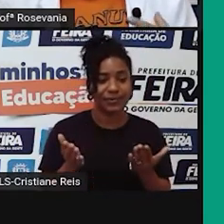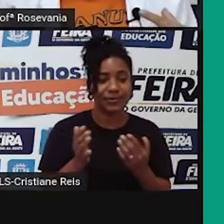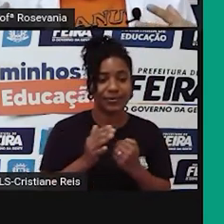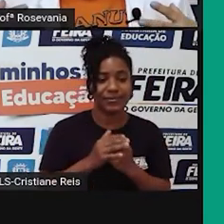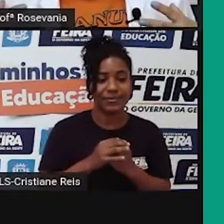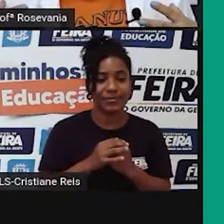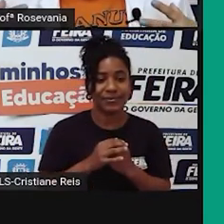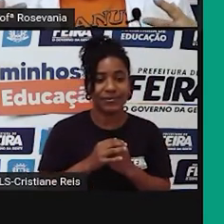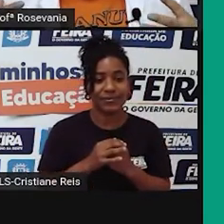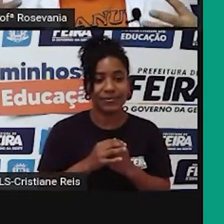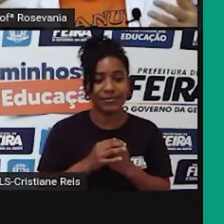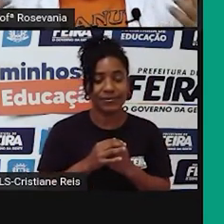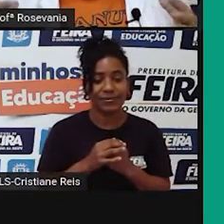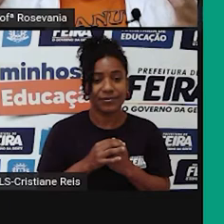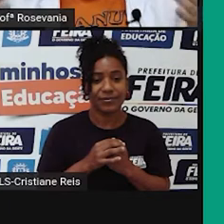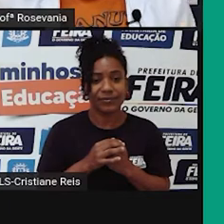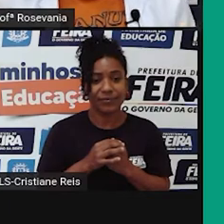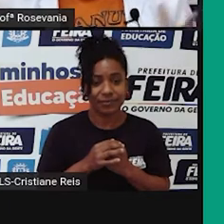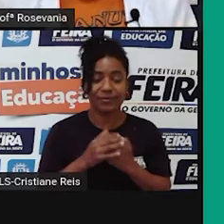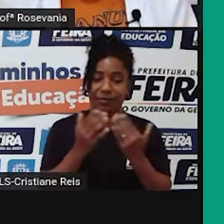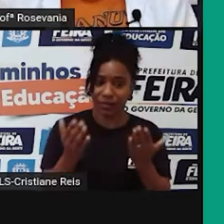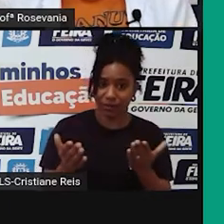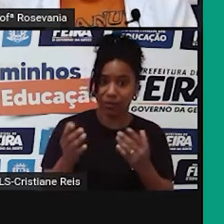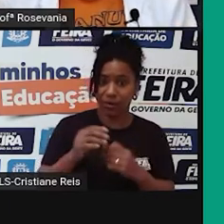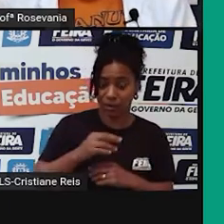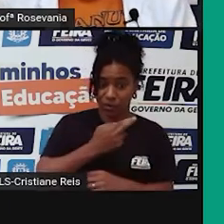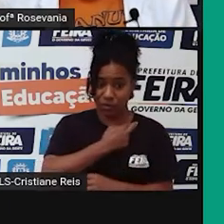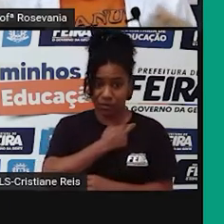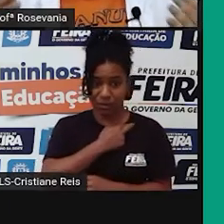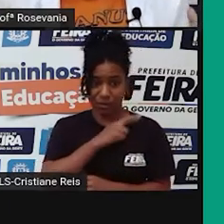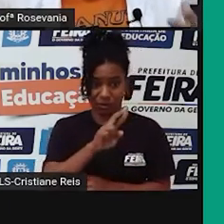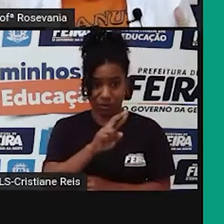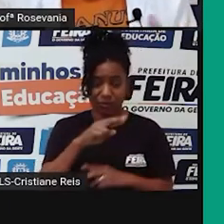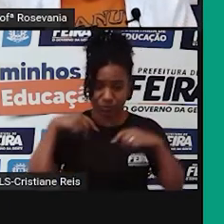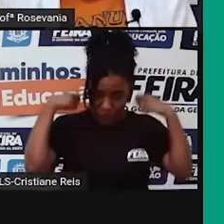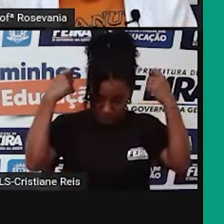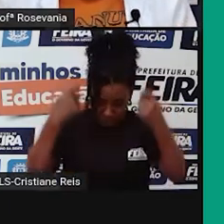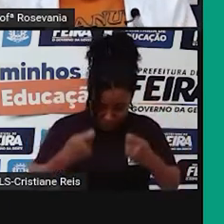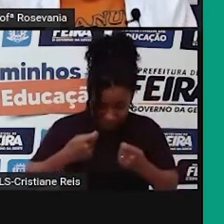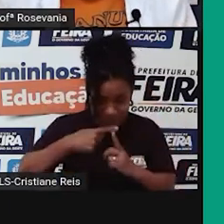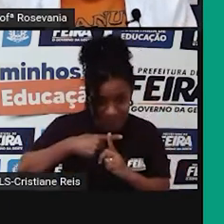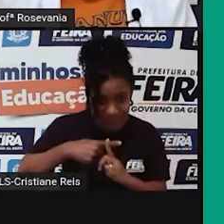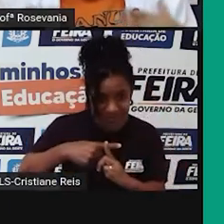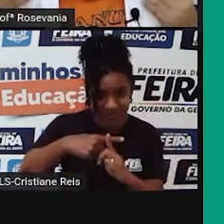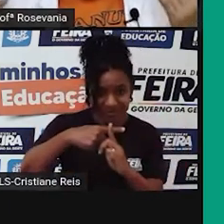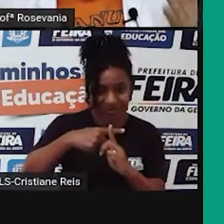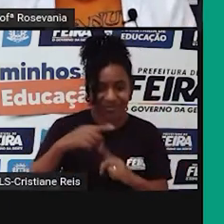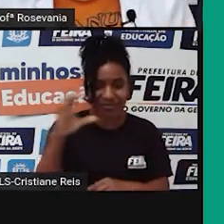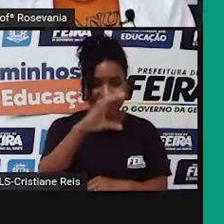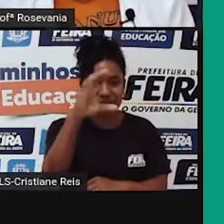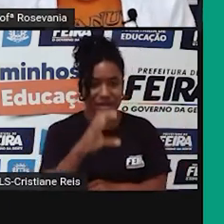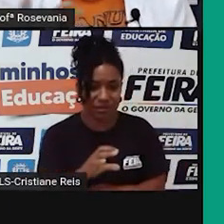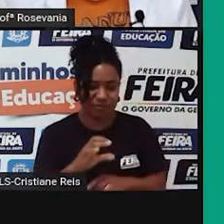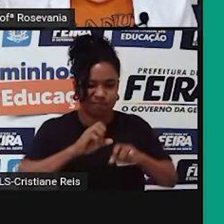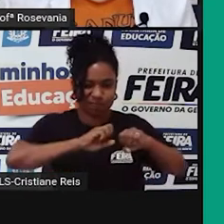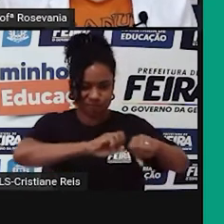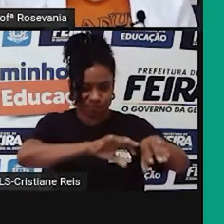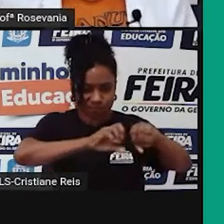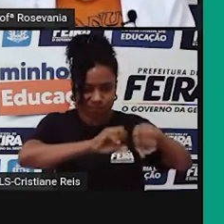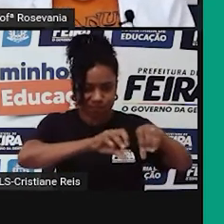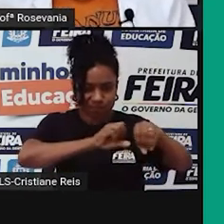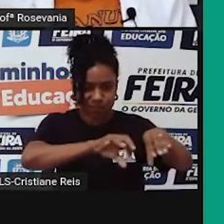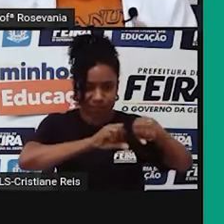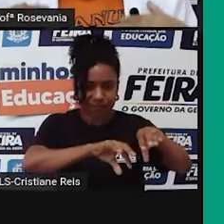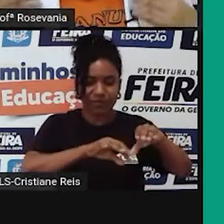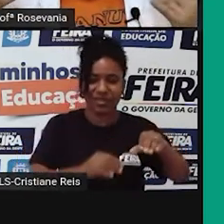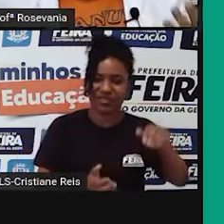catequização dos índios ajudou mesmo a dizer que a cultura dele era mais inferior,